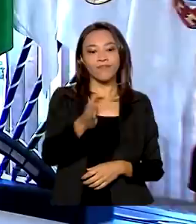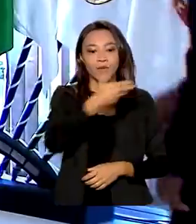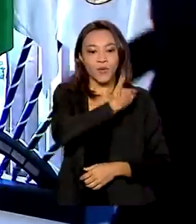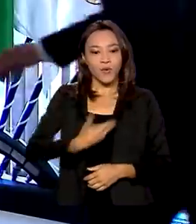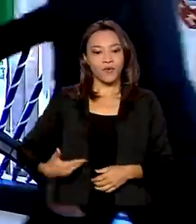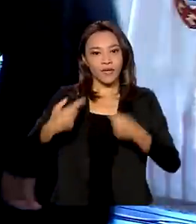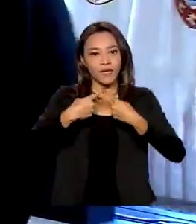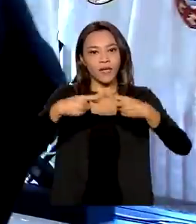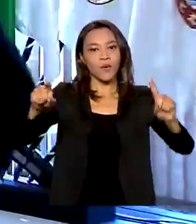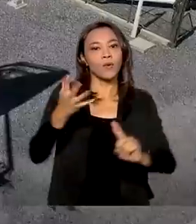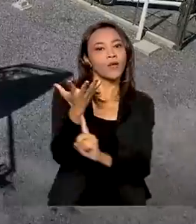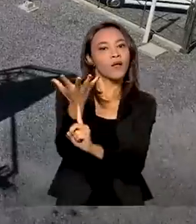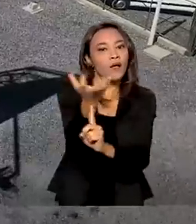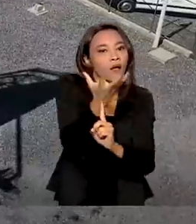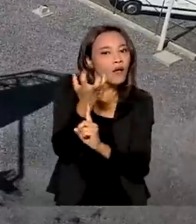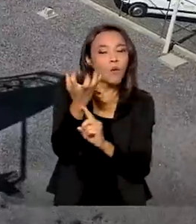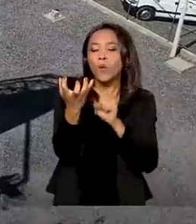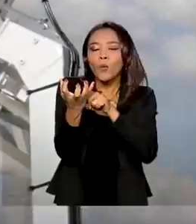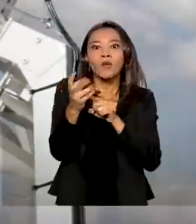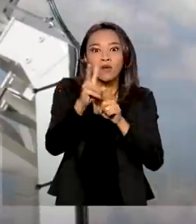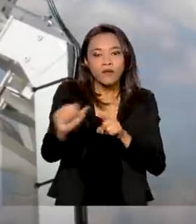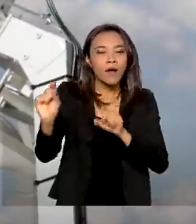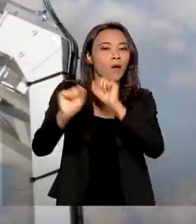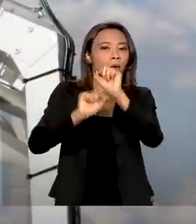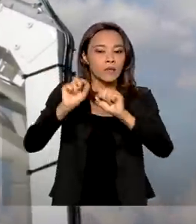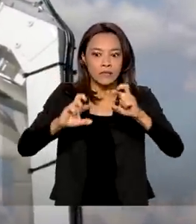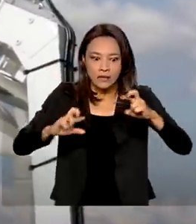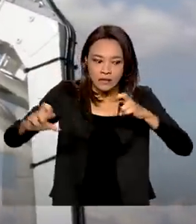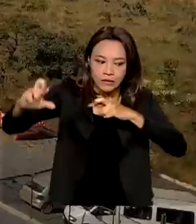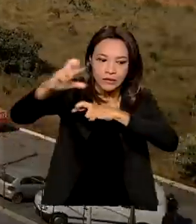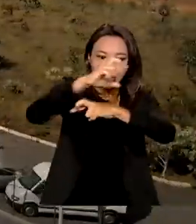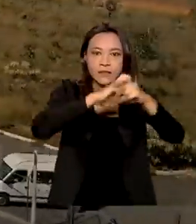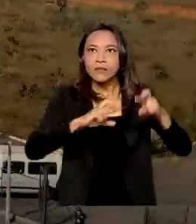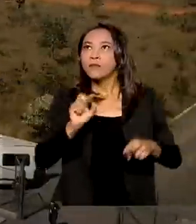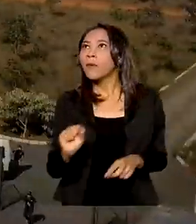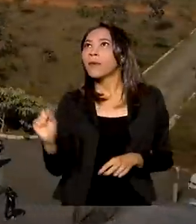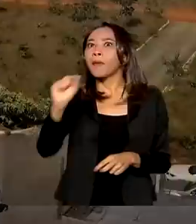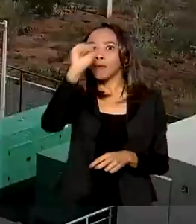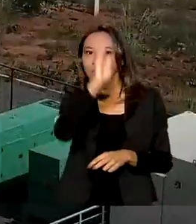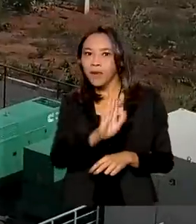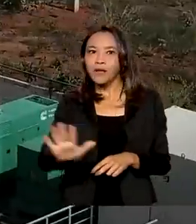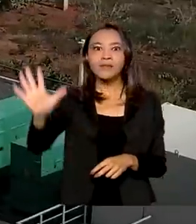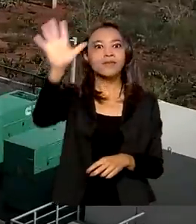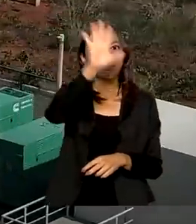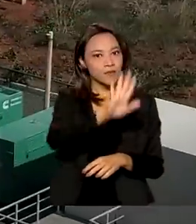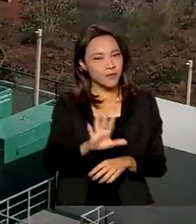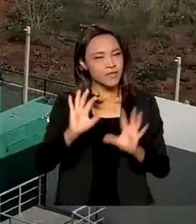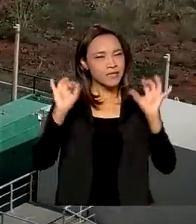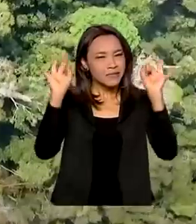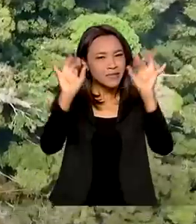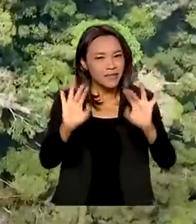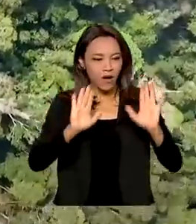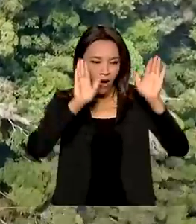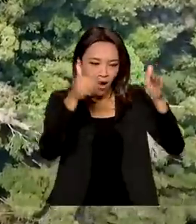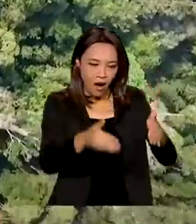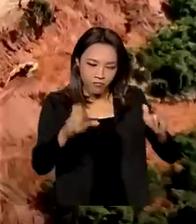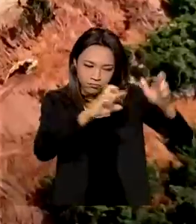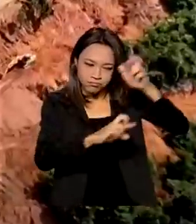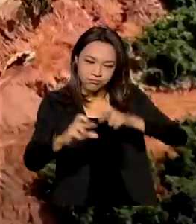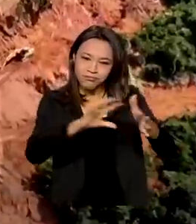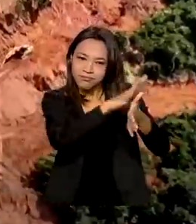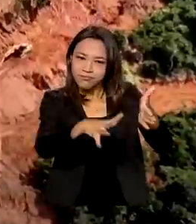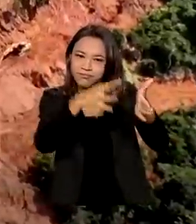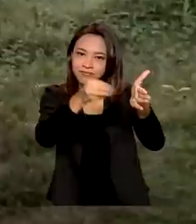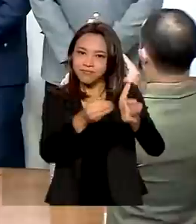inaugura a antena multissatelital que vai ampliar a vigilância de todo o território brasileiro e em especial a fiscalização da